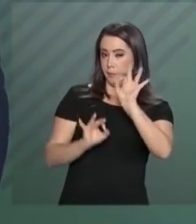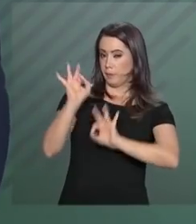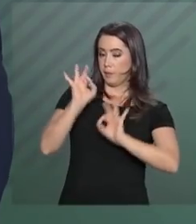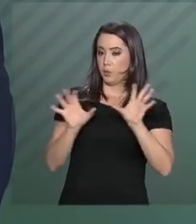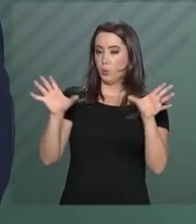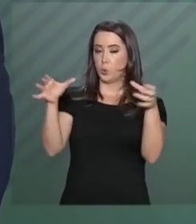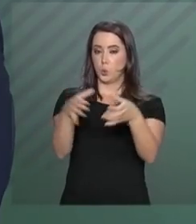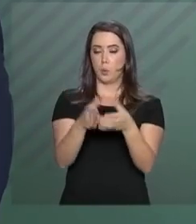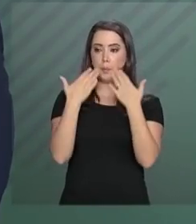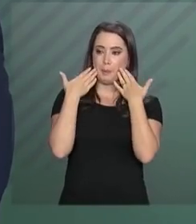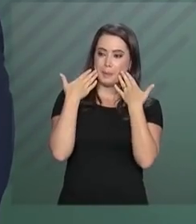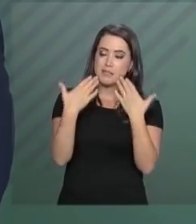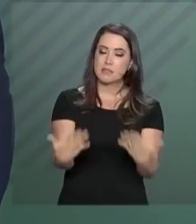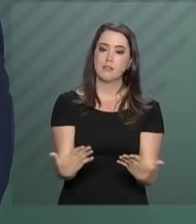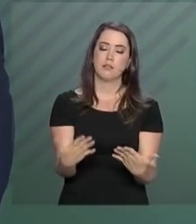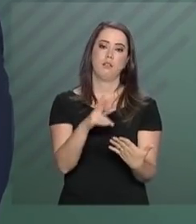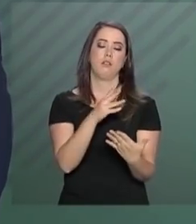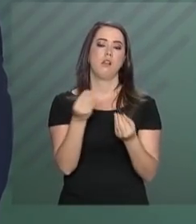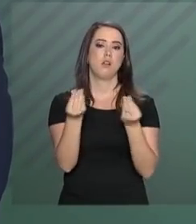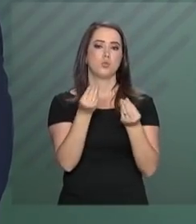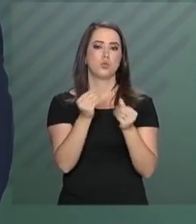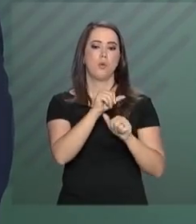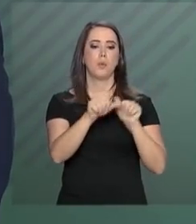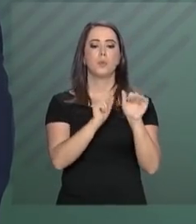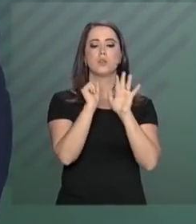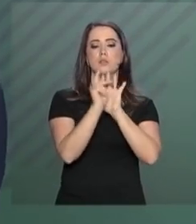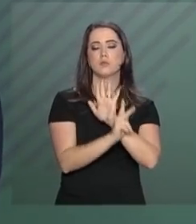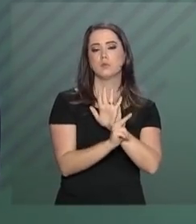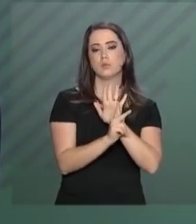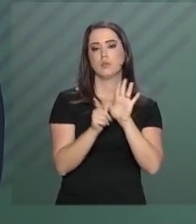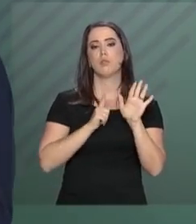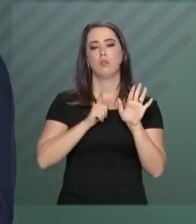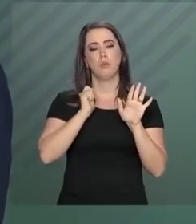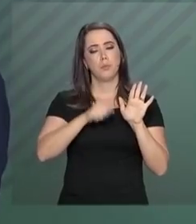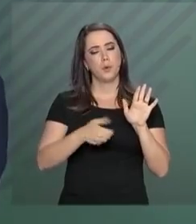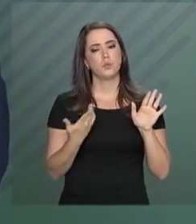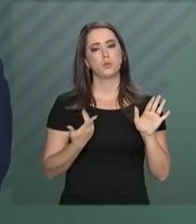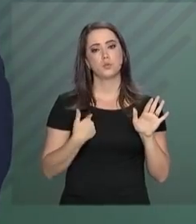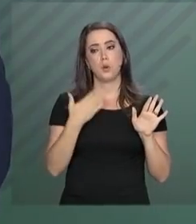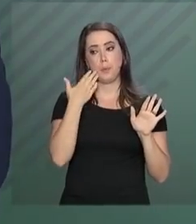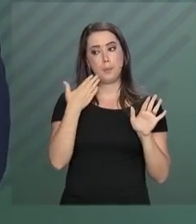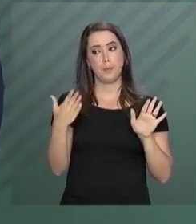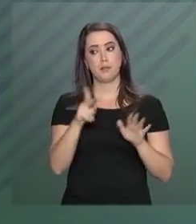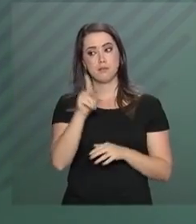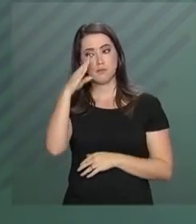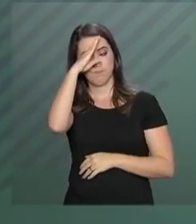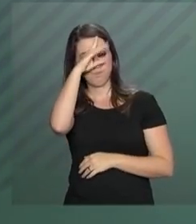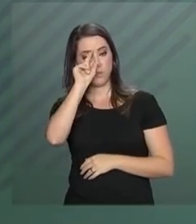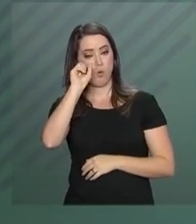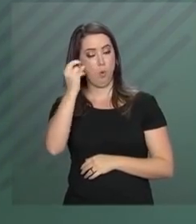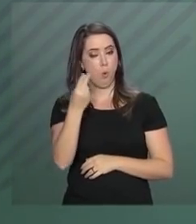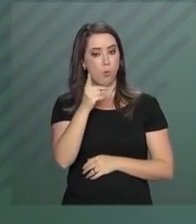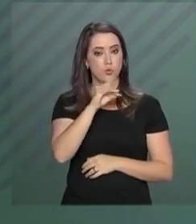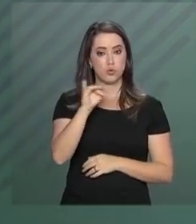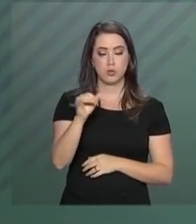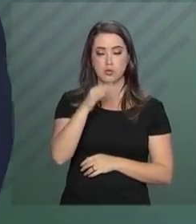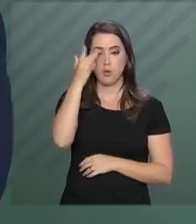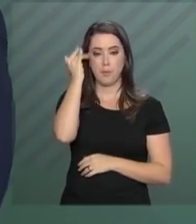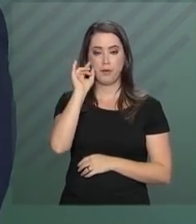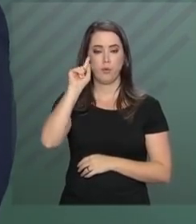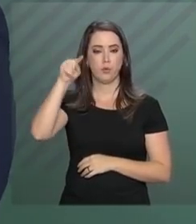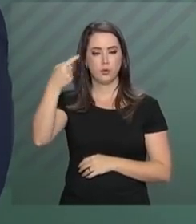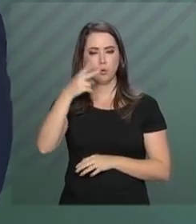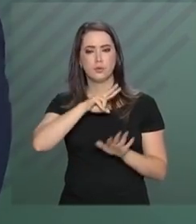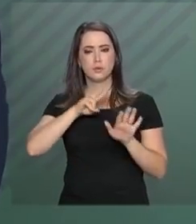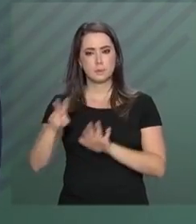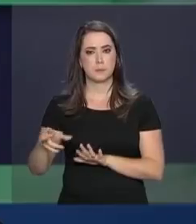equipe para fazer uma apresentação sobre reforma da Previdência ao presidente ou no dia de amanhã ou no